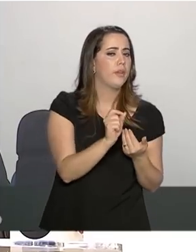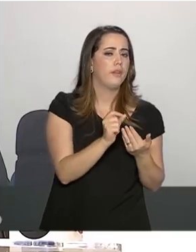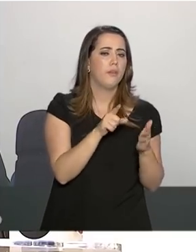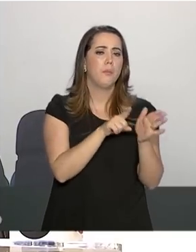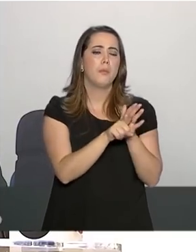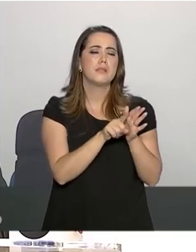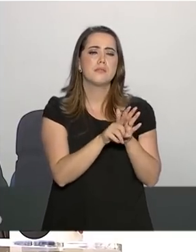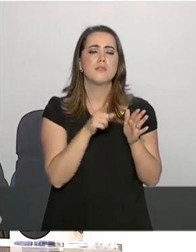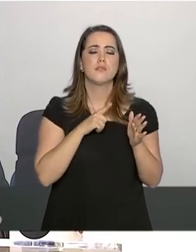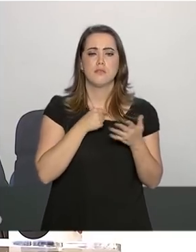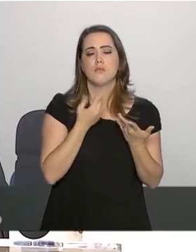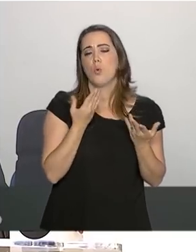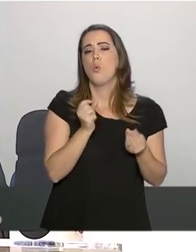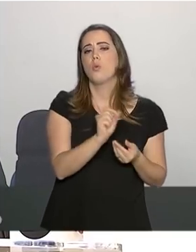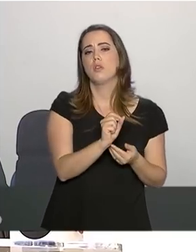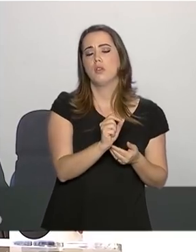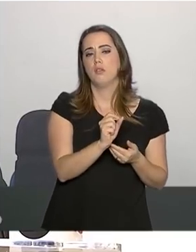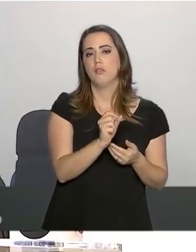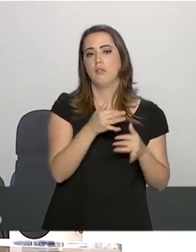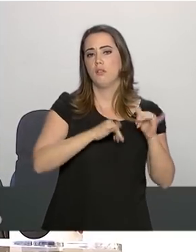levantados. Mas tudo indica que sim.